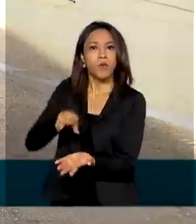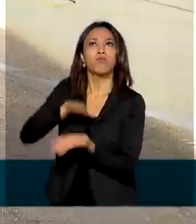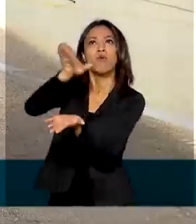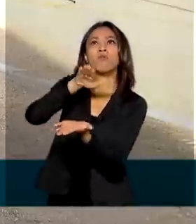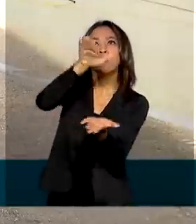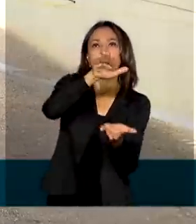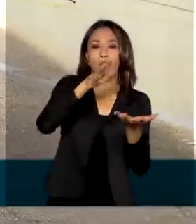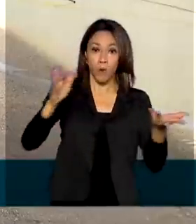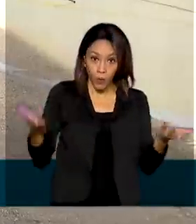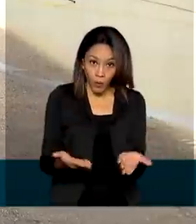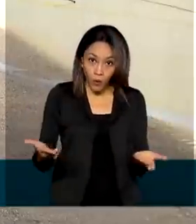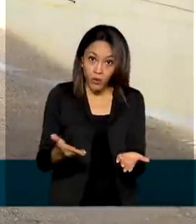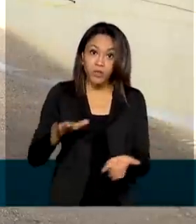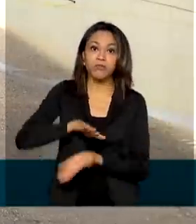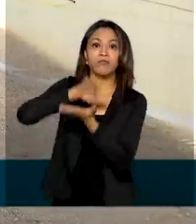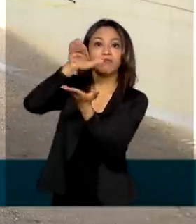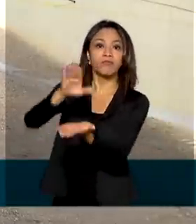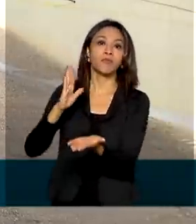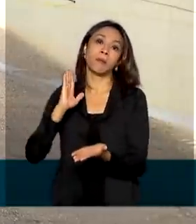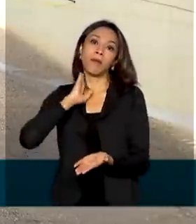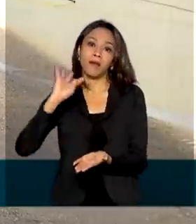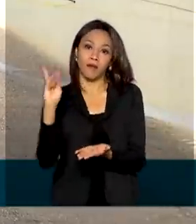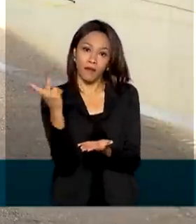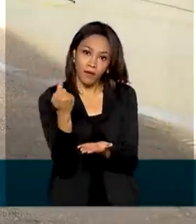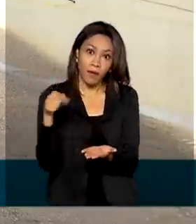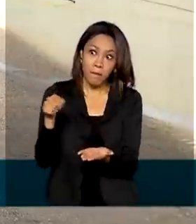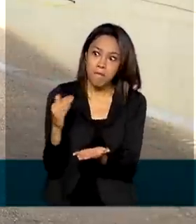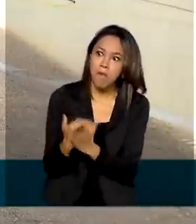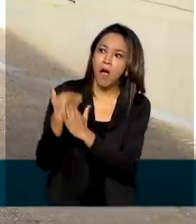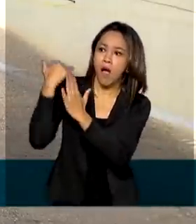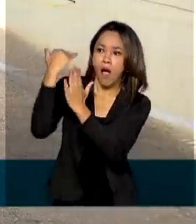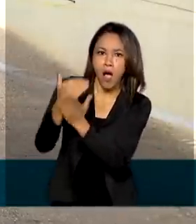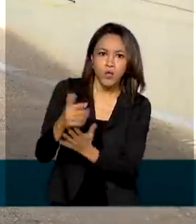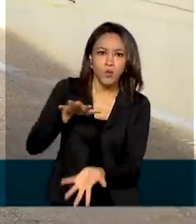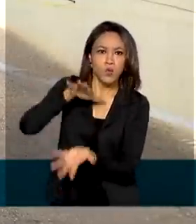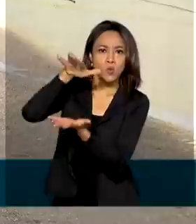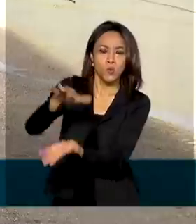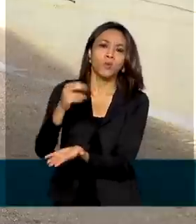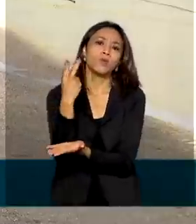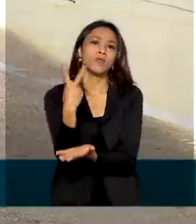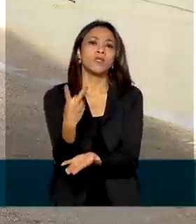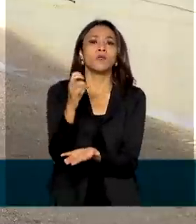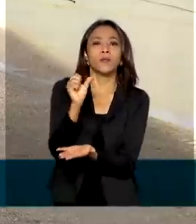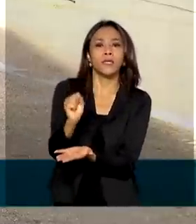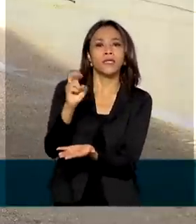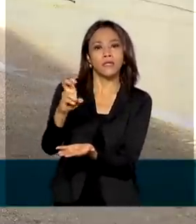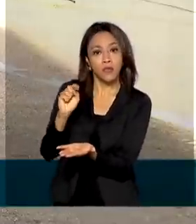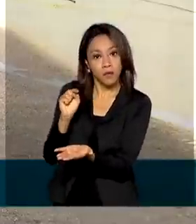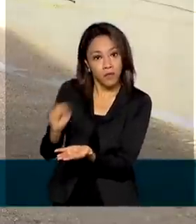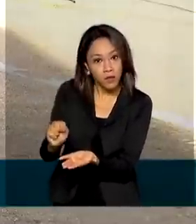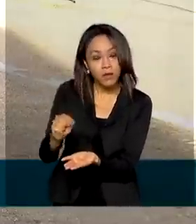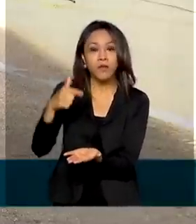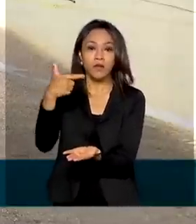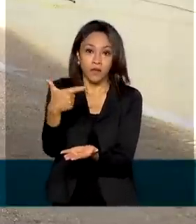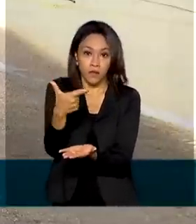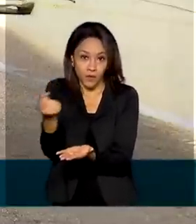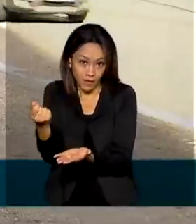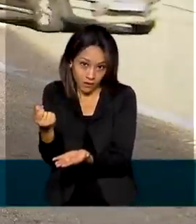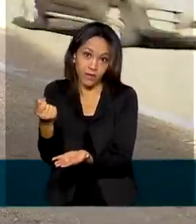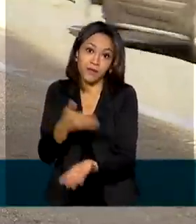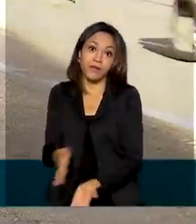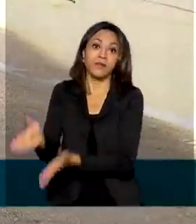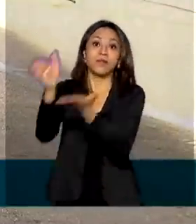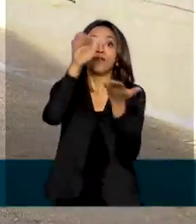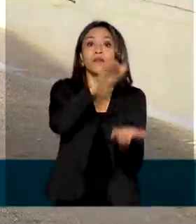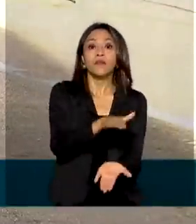feita ainda hoje. Belo Horizonte é a cidade que vai receber o maior lote com 285.200 unidades. O Rio